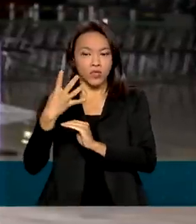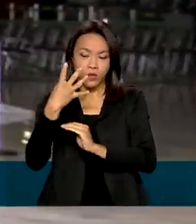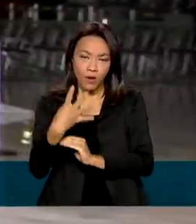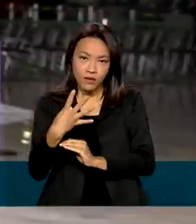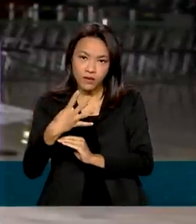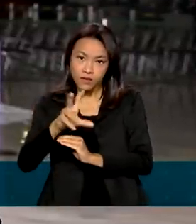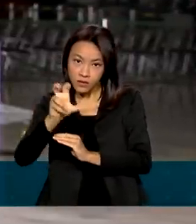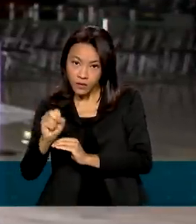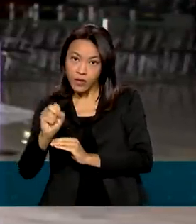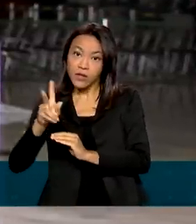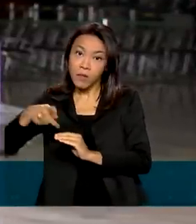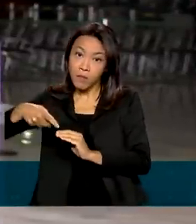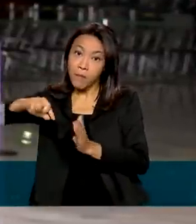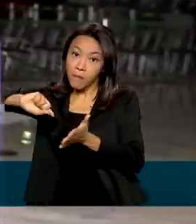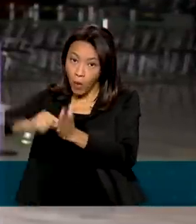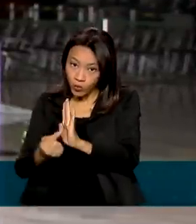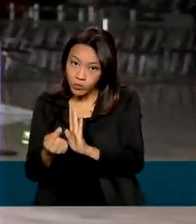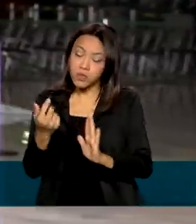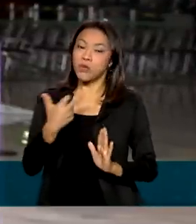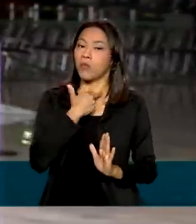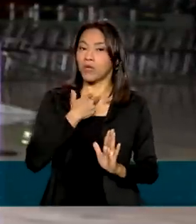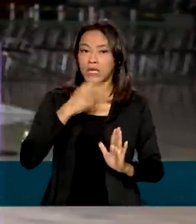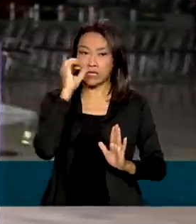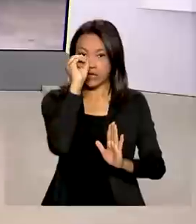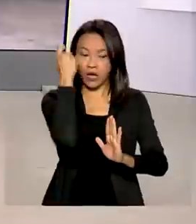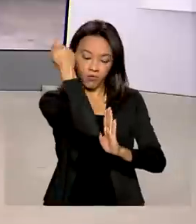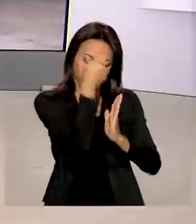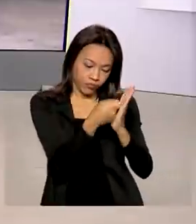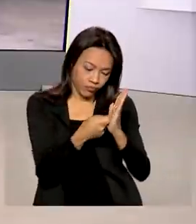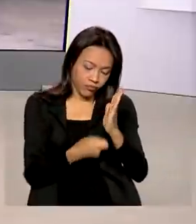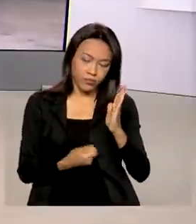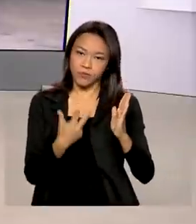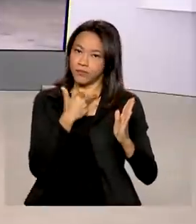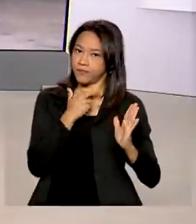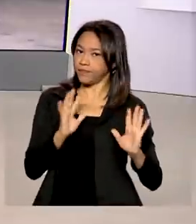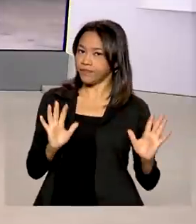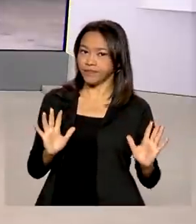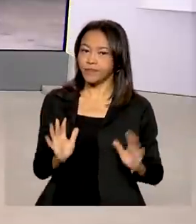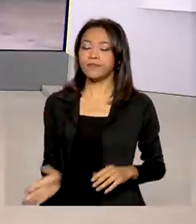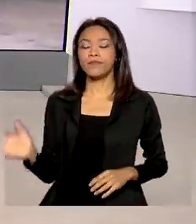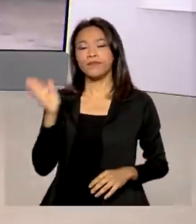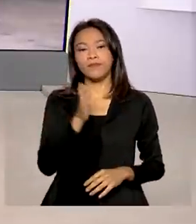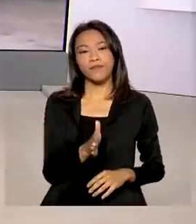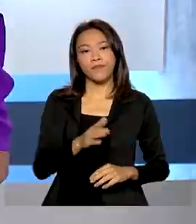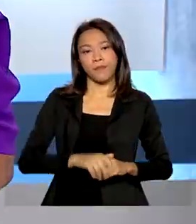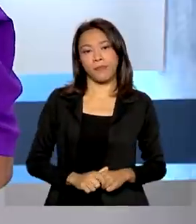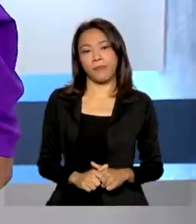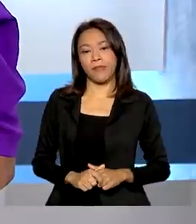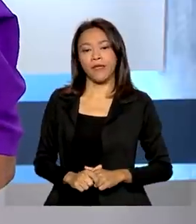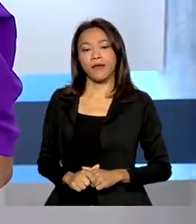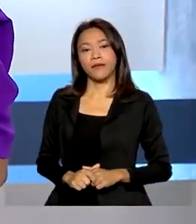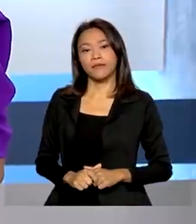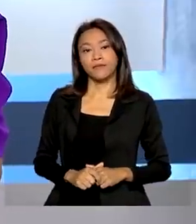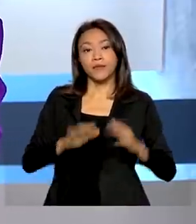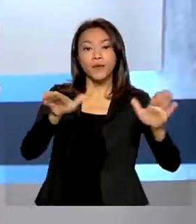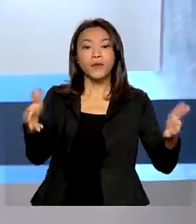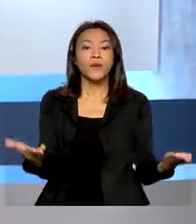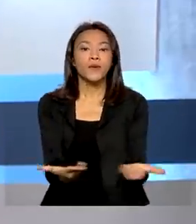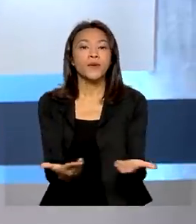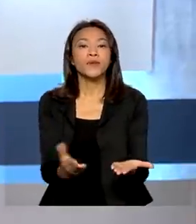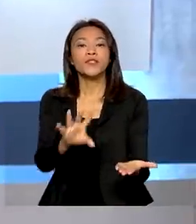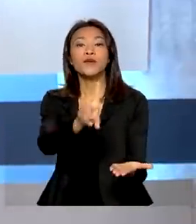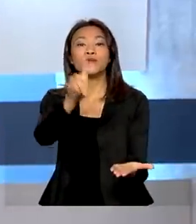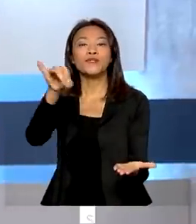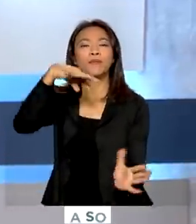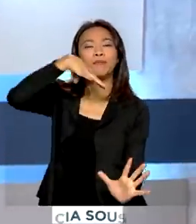pontos e não ter zerado a redação. Luciana. Obrigada pelas informações Glauco. Hoje é dia